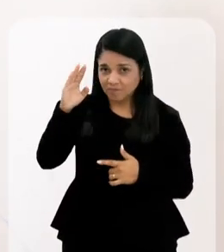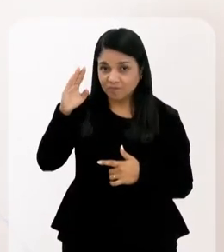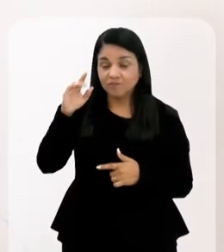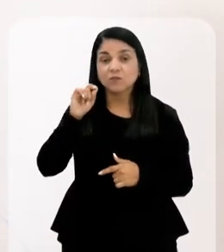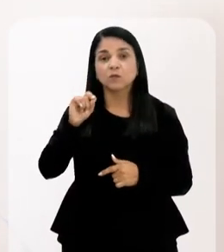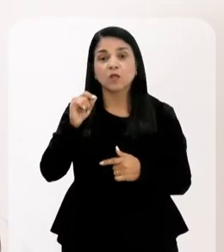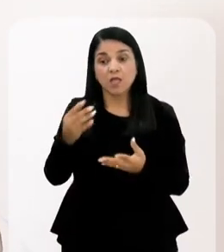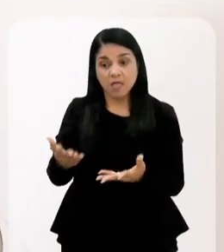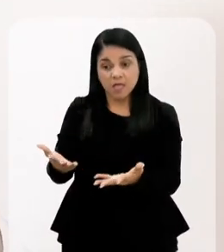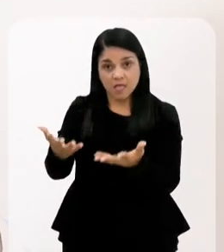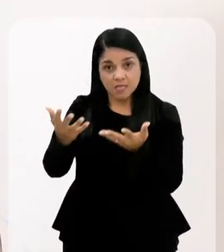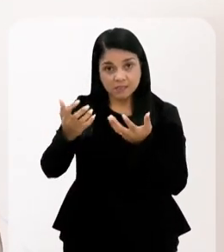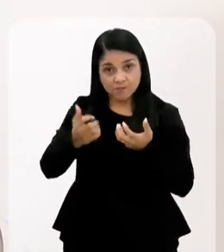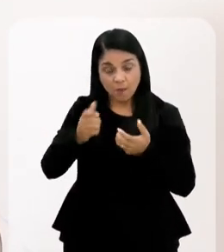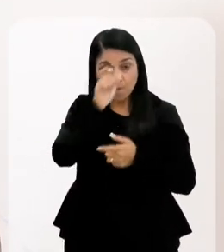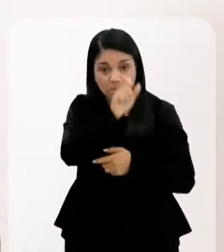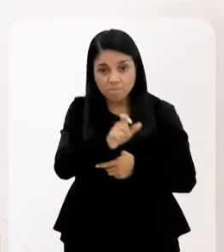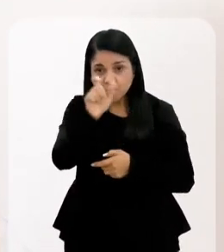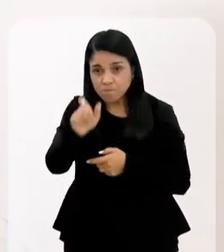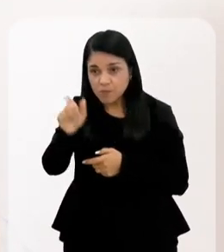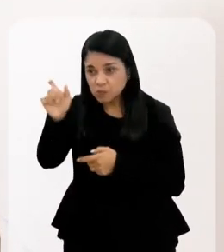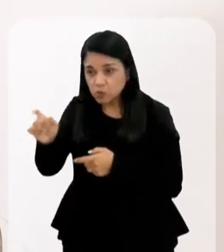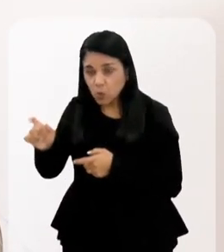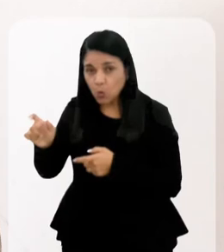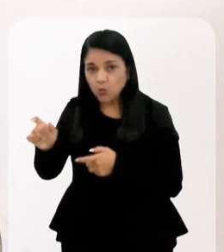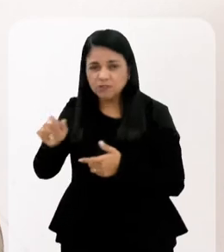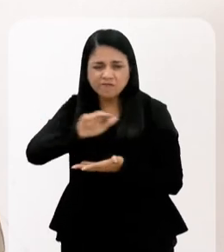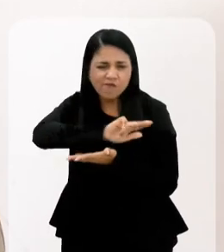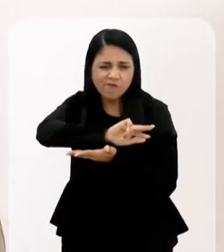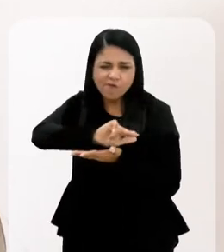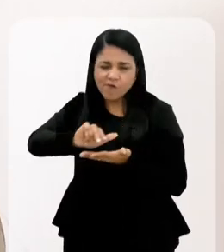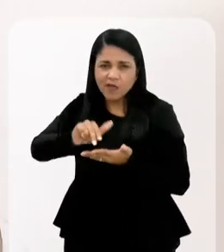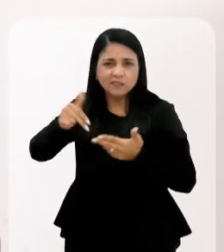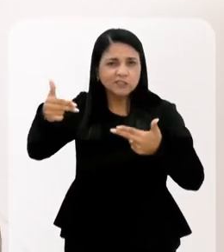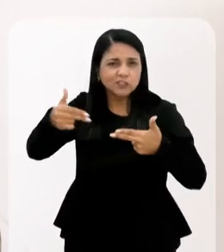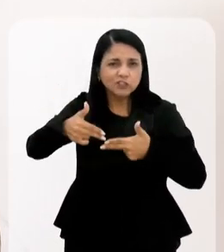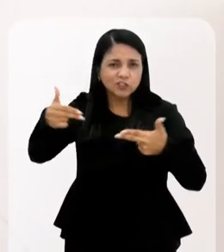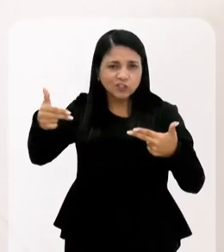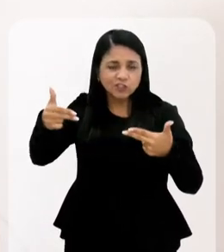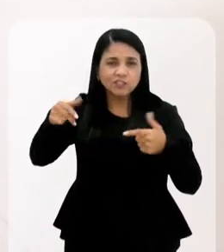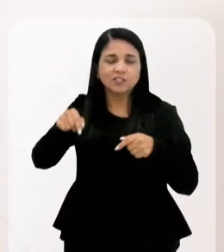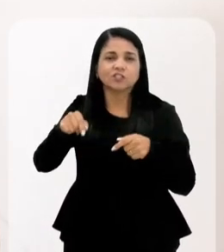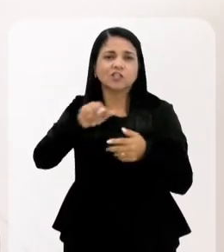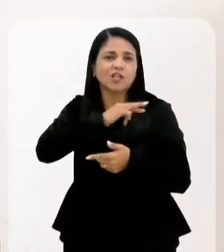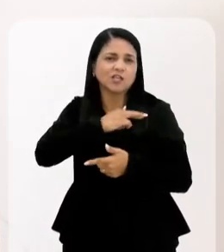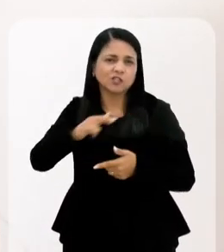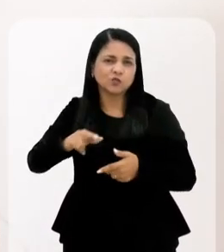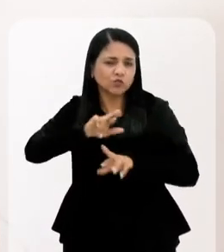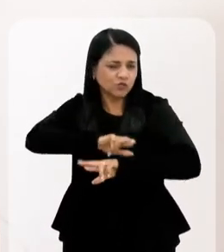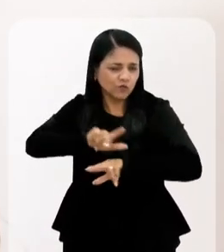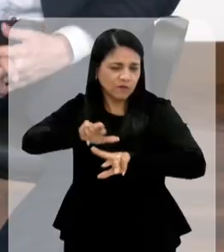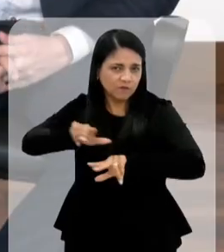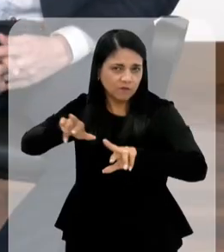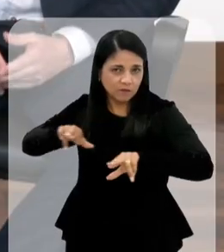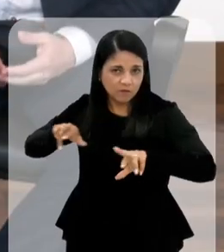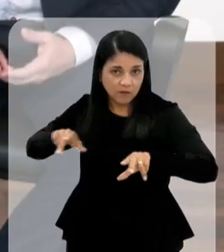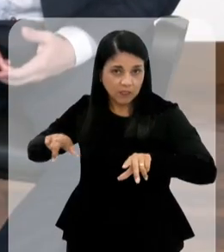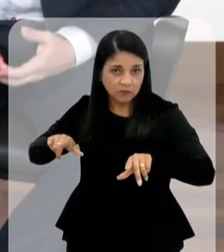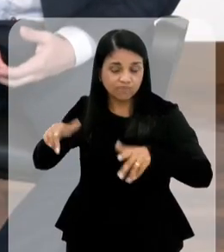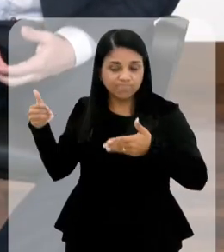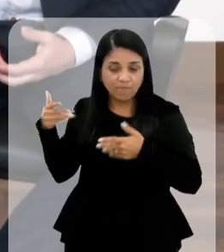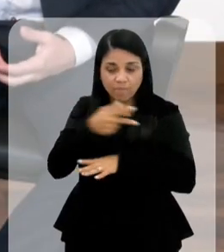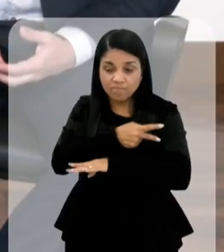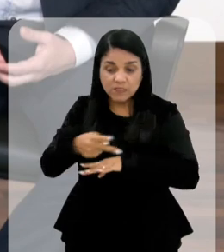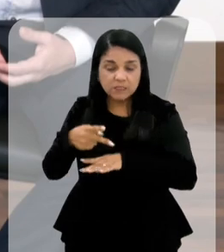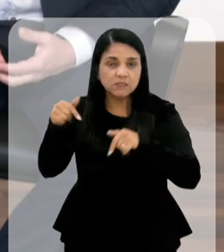recebemos sempre pessoas de várias etnias. Se são de várias etnias, se são de várias religiões. Então, se